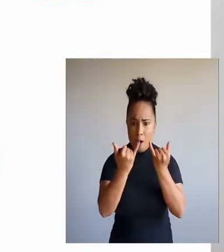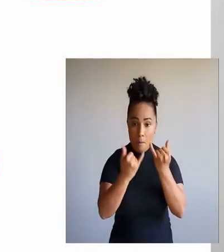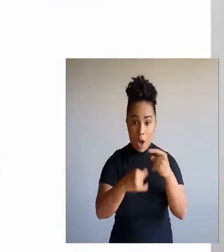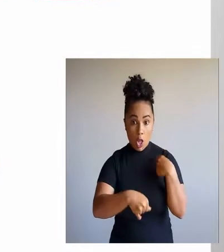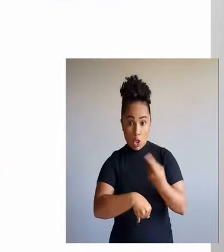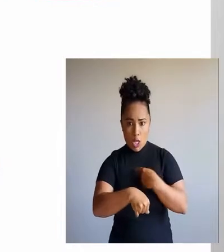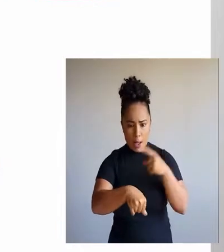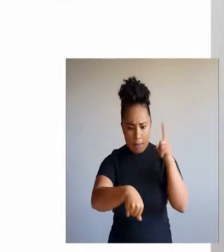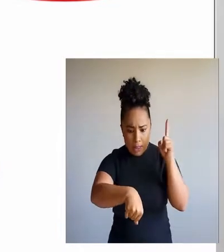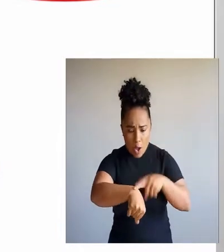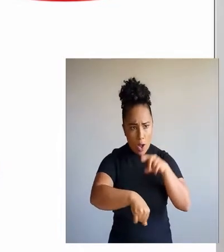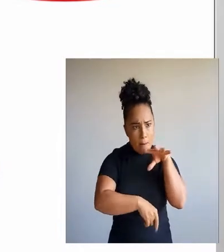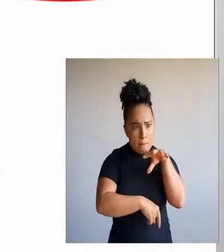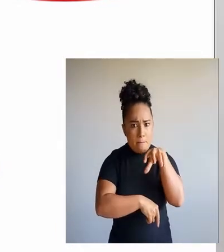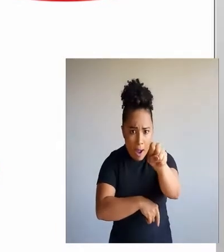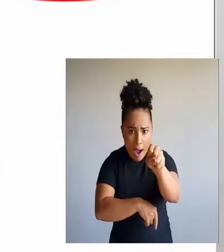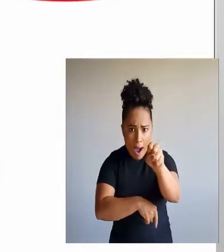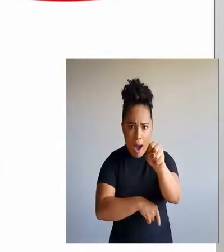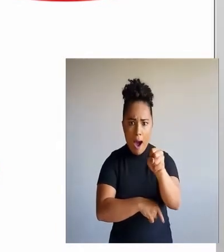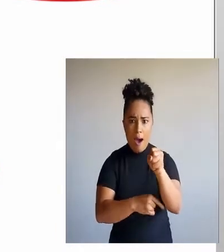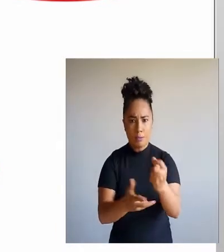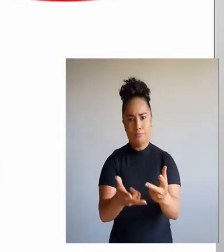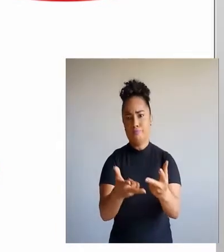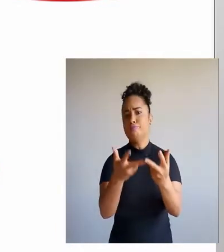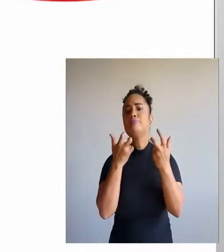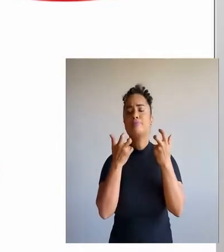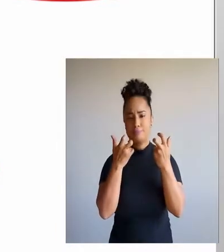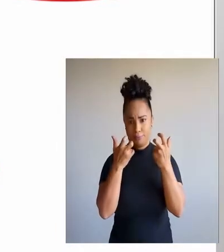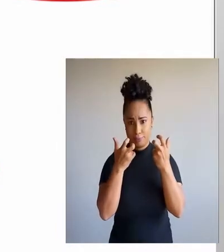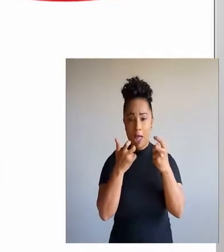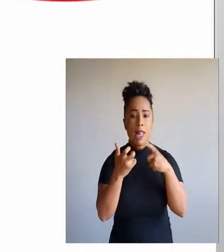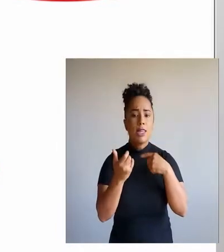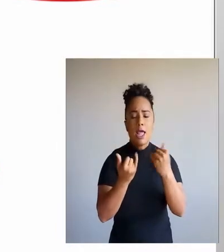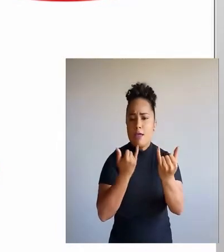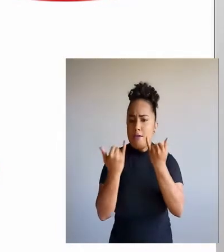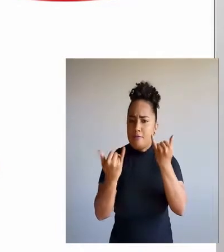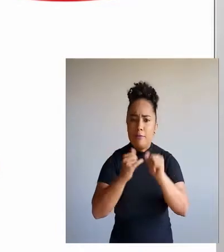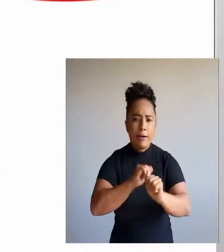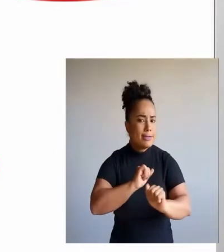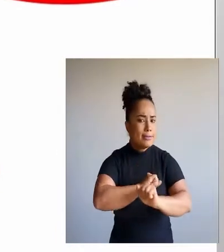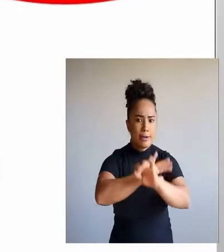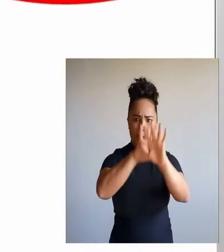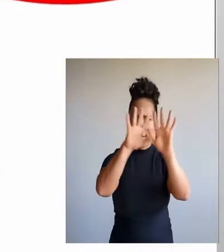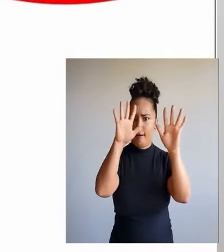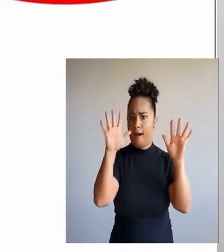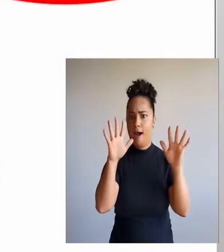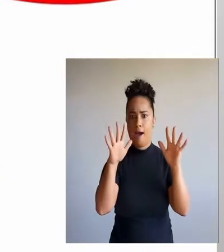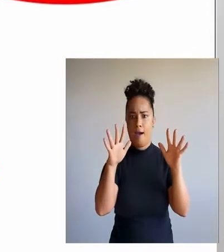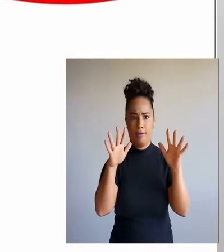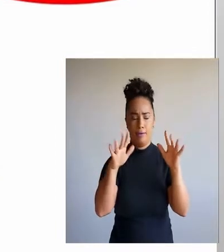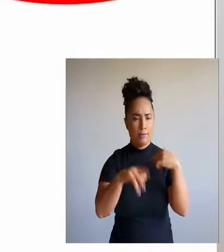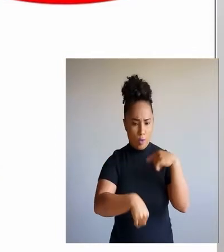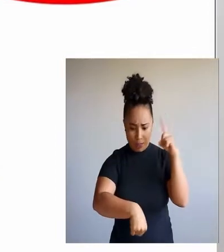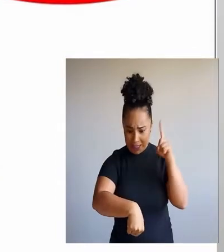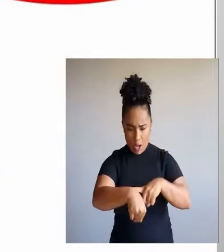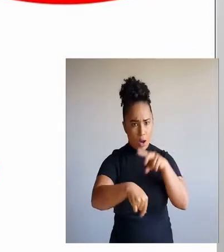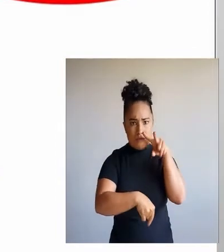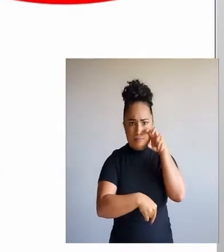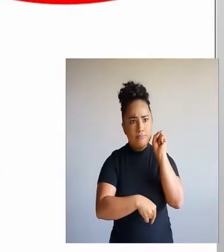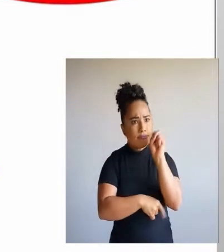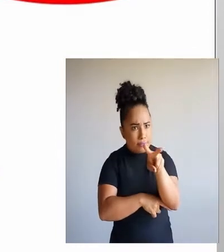são assim. A gente bate o olho e enxerga. Bateu o olho e viu. Elas estão explícitas, estão estampadas.